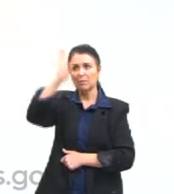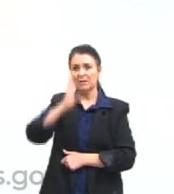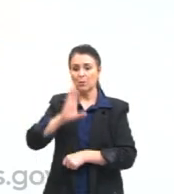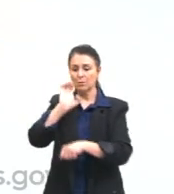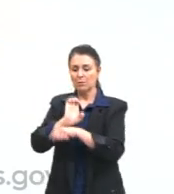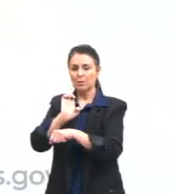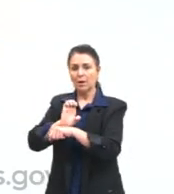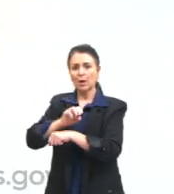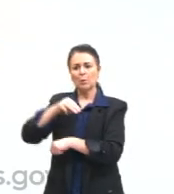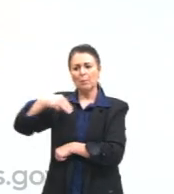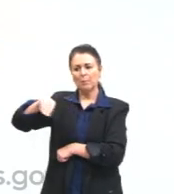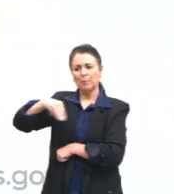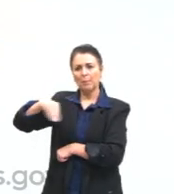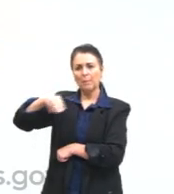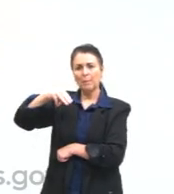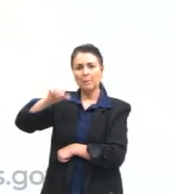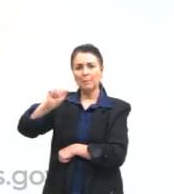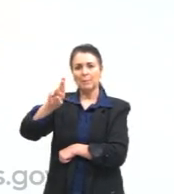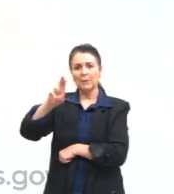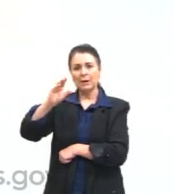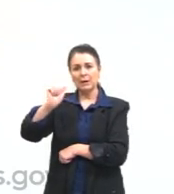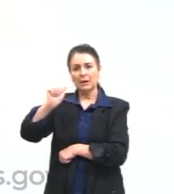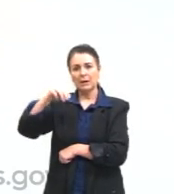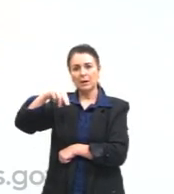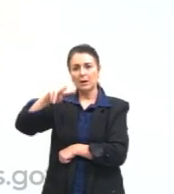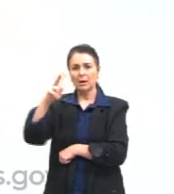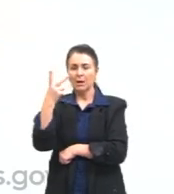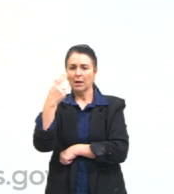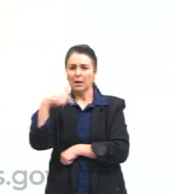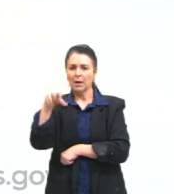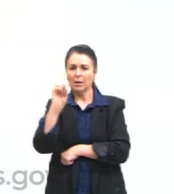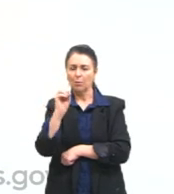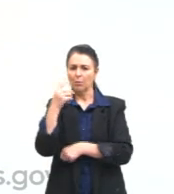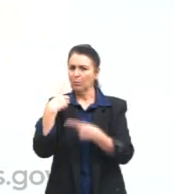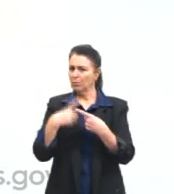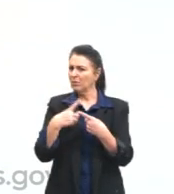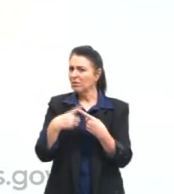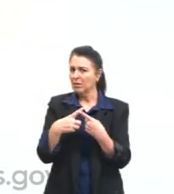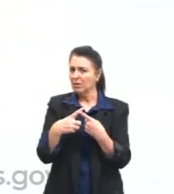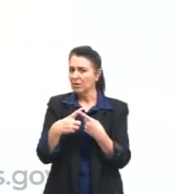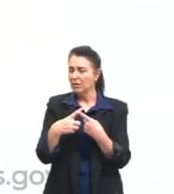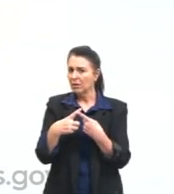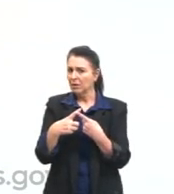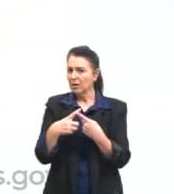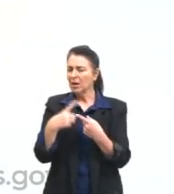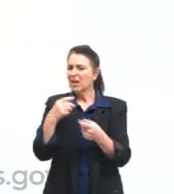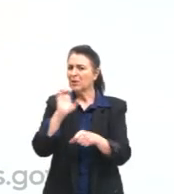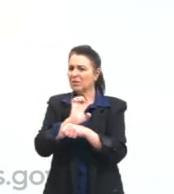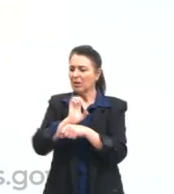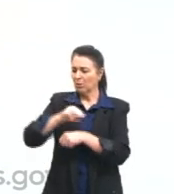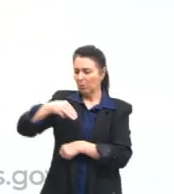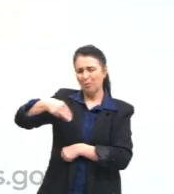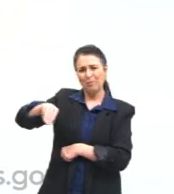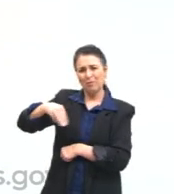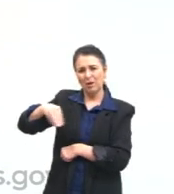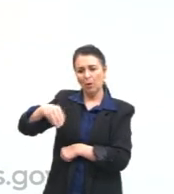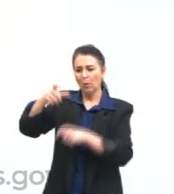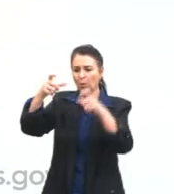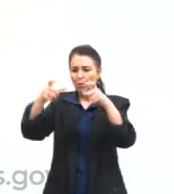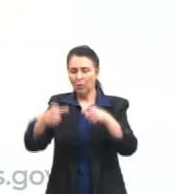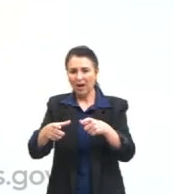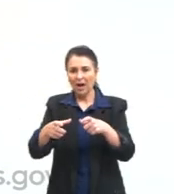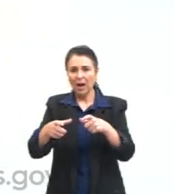Por que isso vem aqui dentro dos mitos? Porque o Maranhão seria um lugar onde a gente